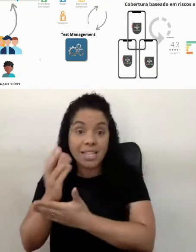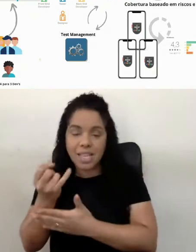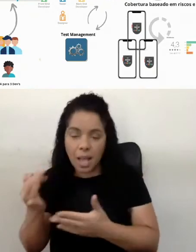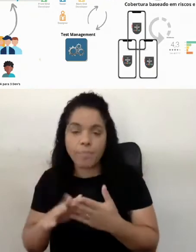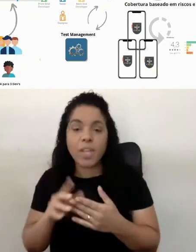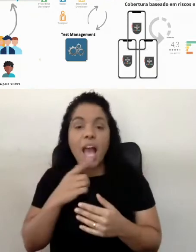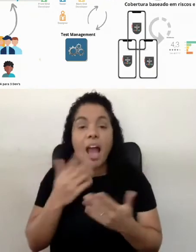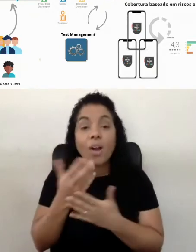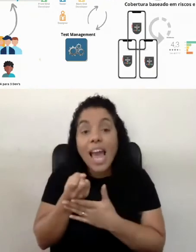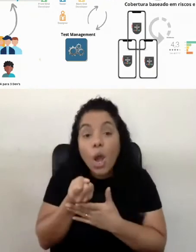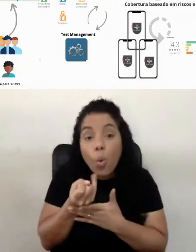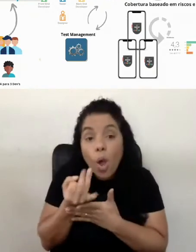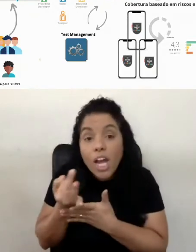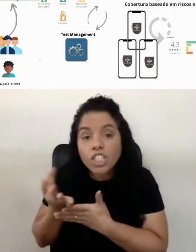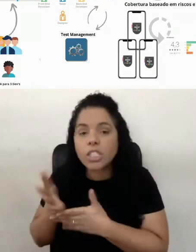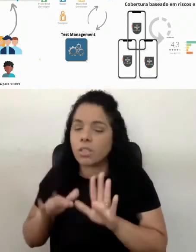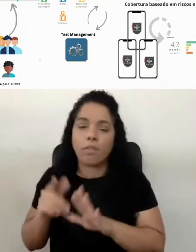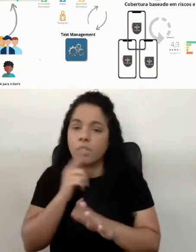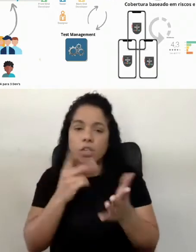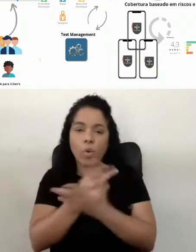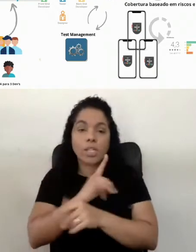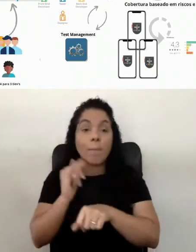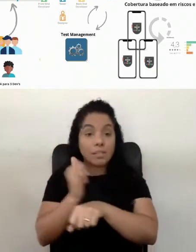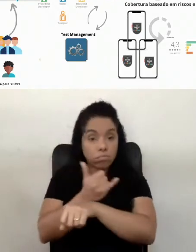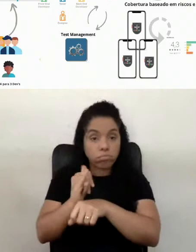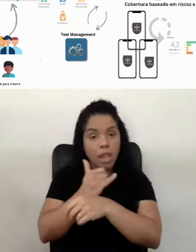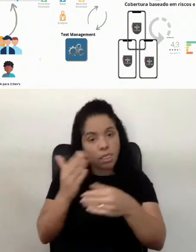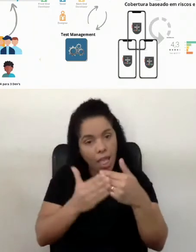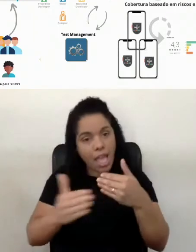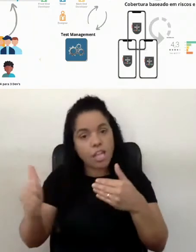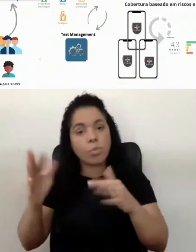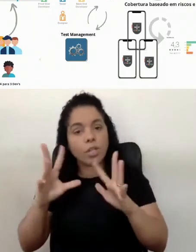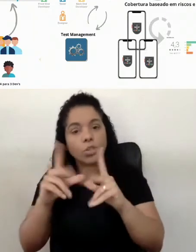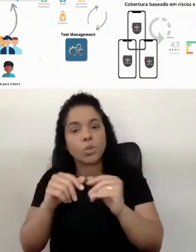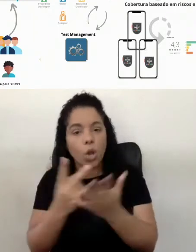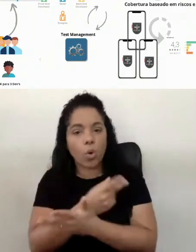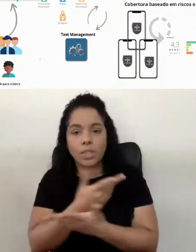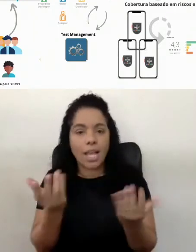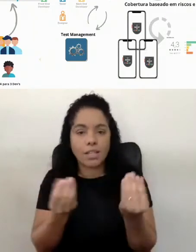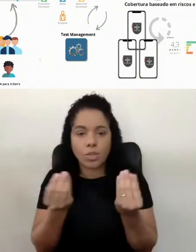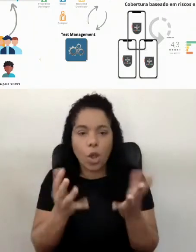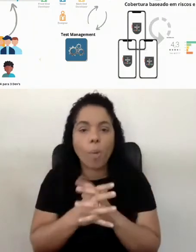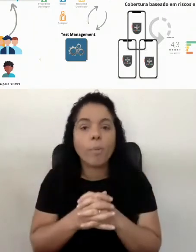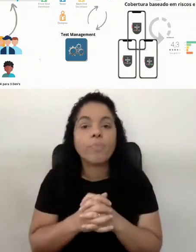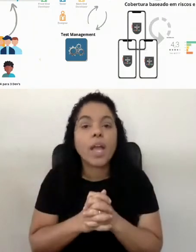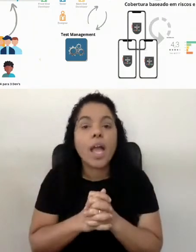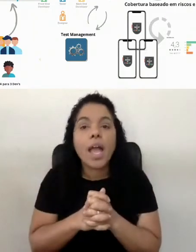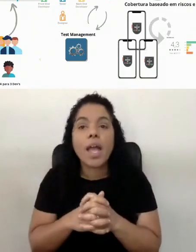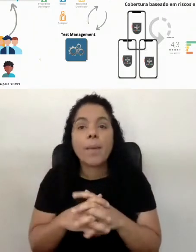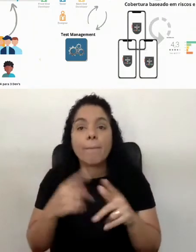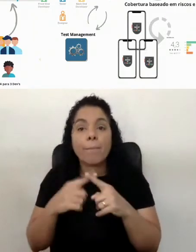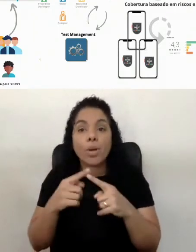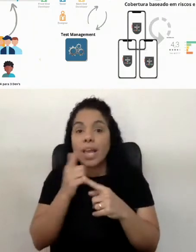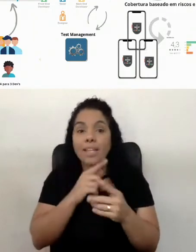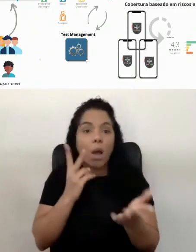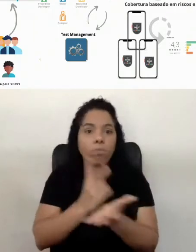pode ser que não aconteça, mas a estratégia pra frente aqui, aí, tudo acontece, não tem como, porque não se